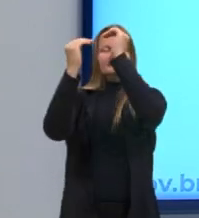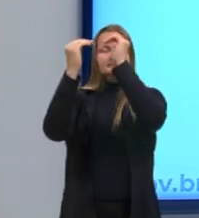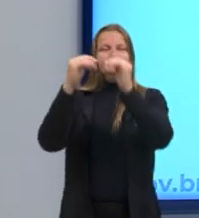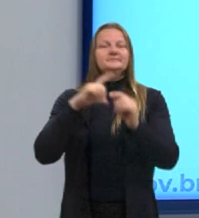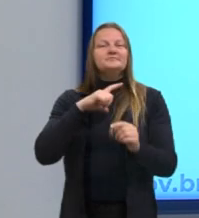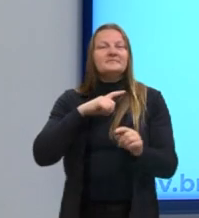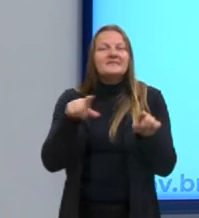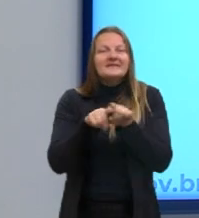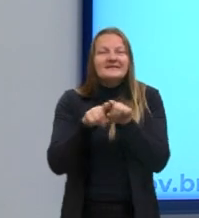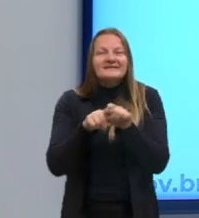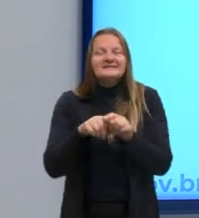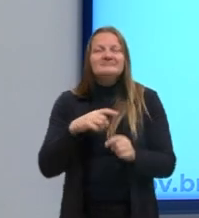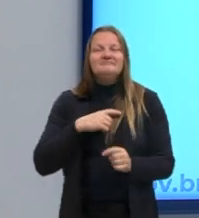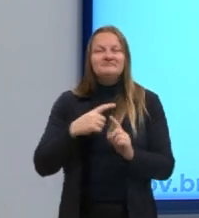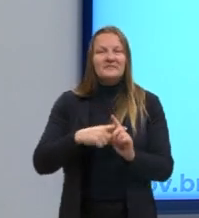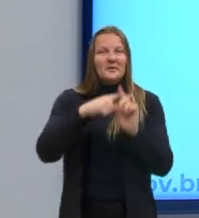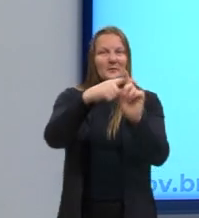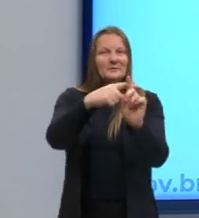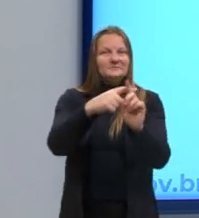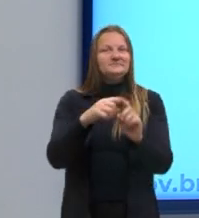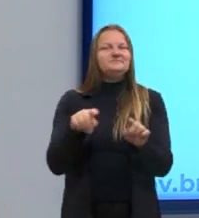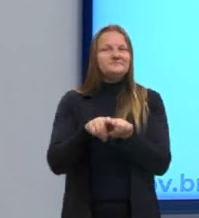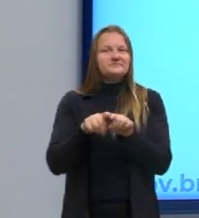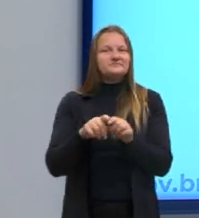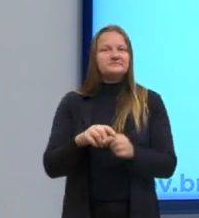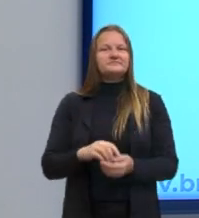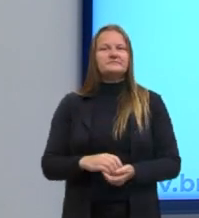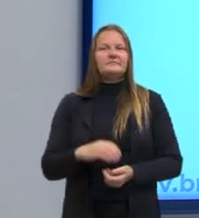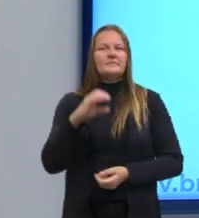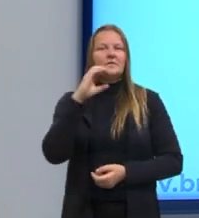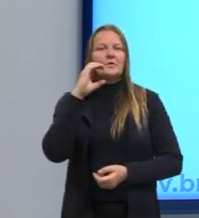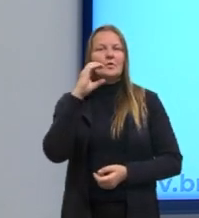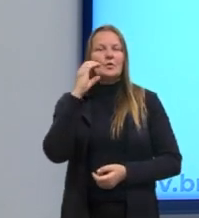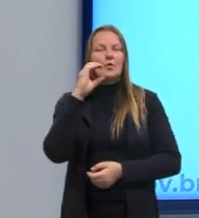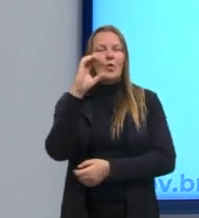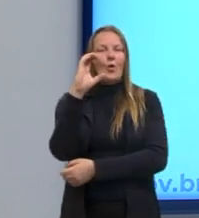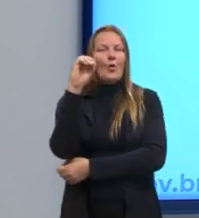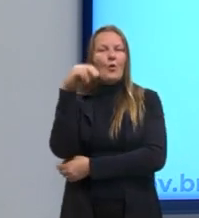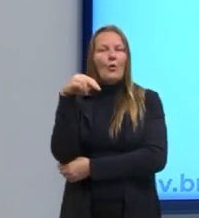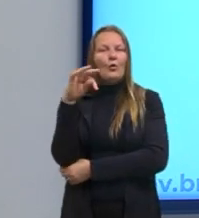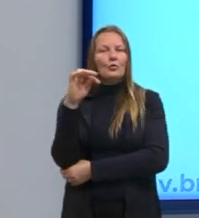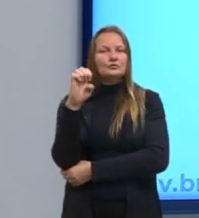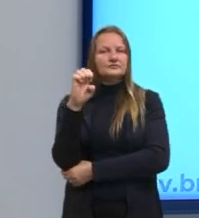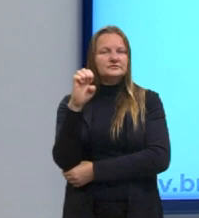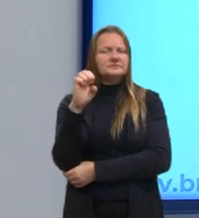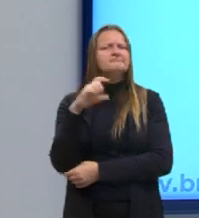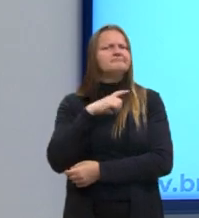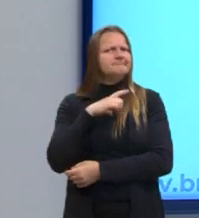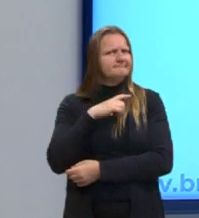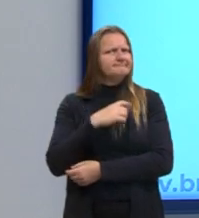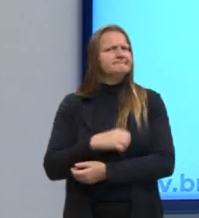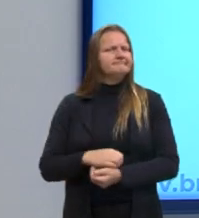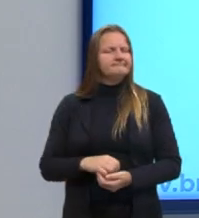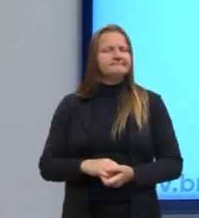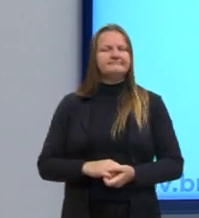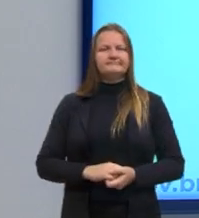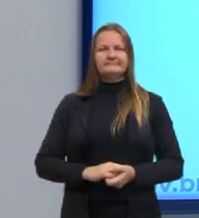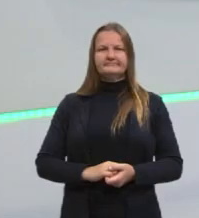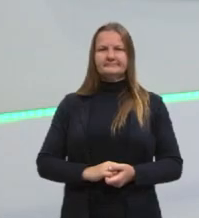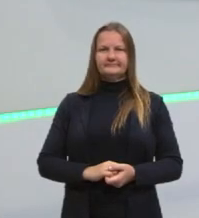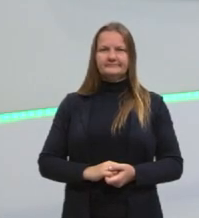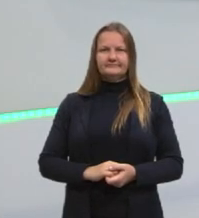a teoria do positivismo do Augusto Conte. Então, veja como essas coisas todas estão interligadas nesse andar da humanidade.